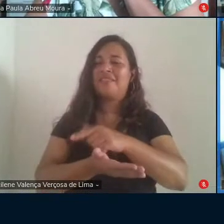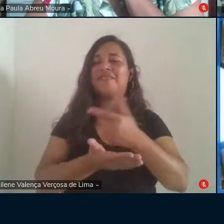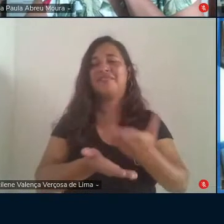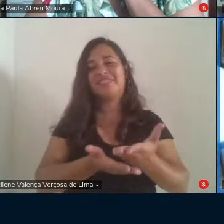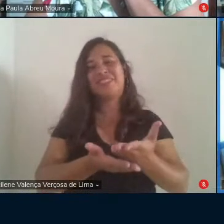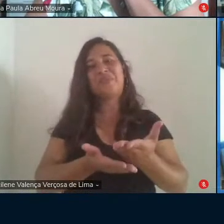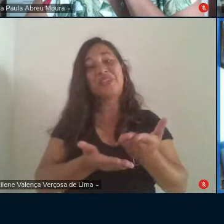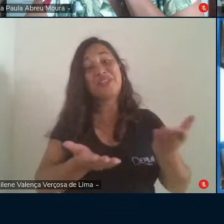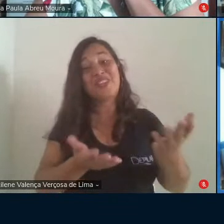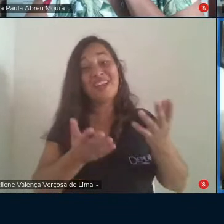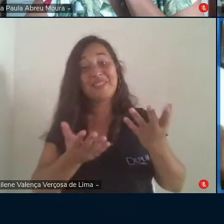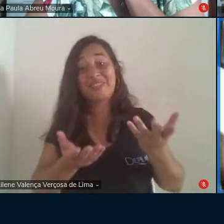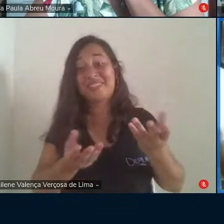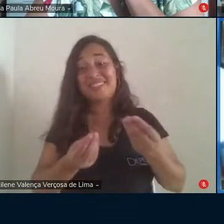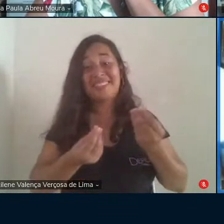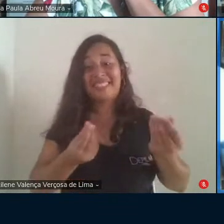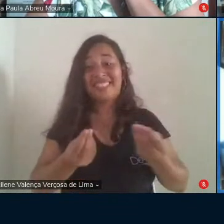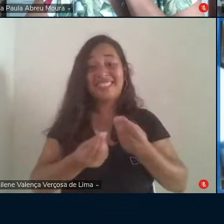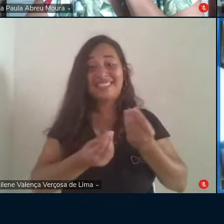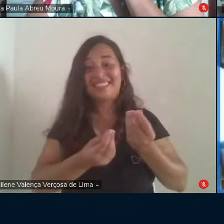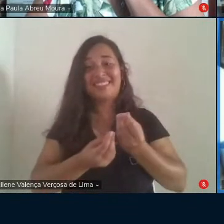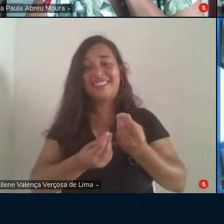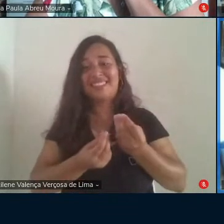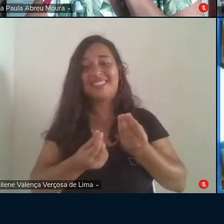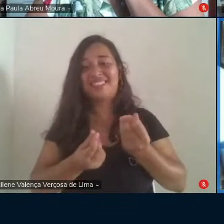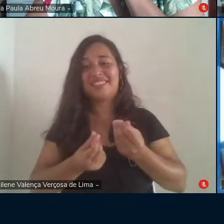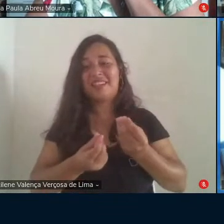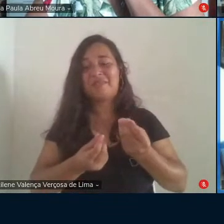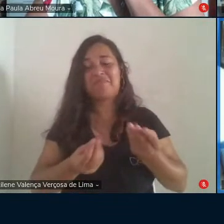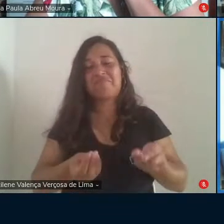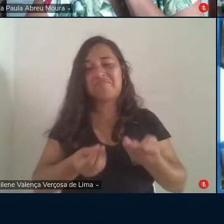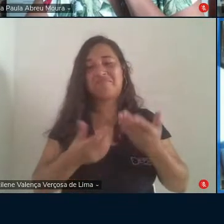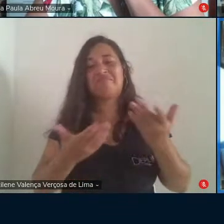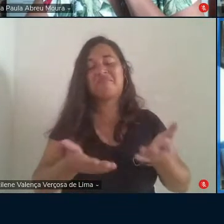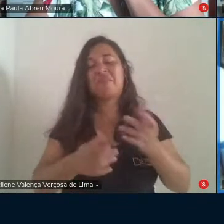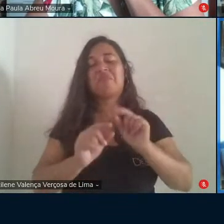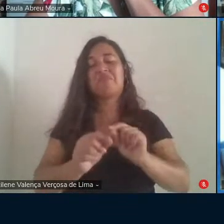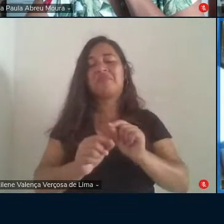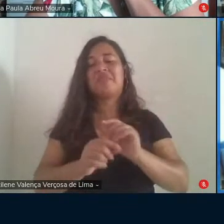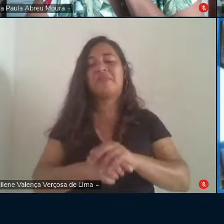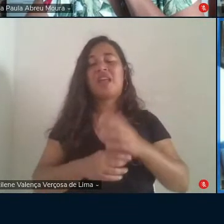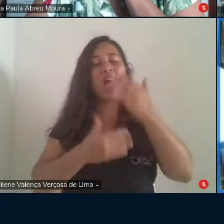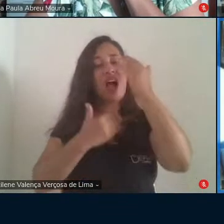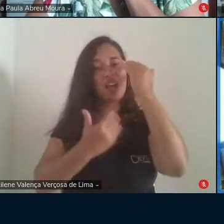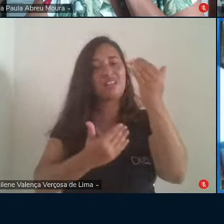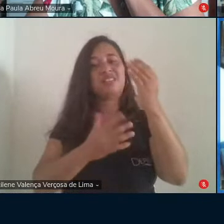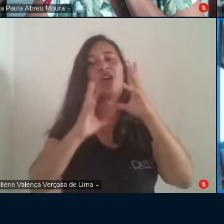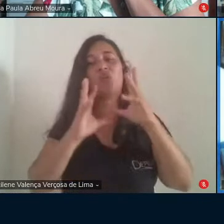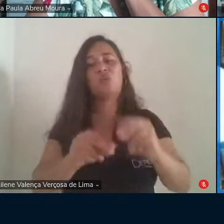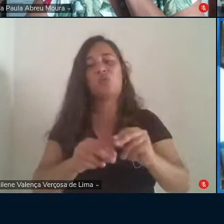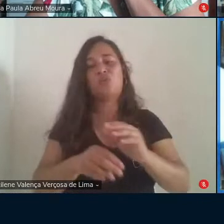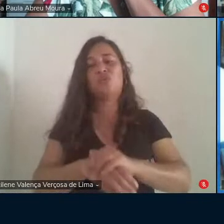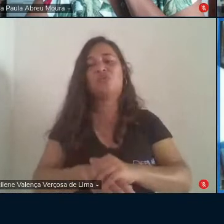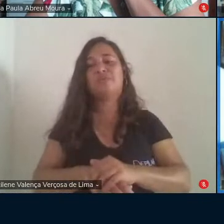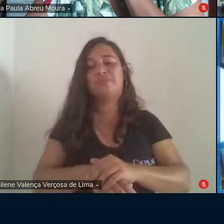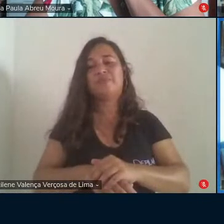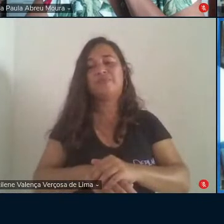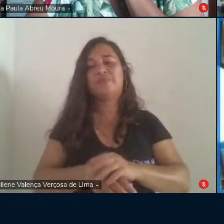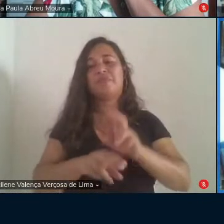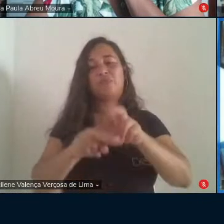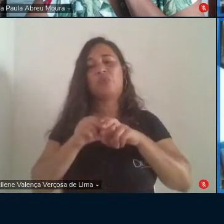Os olhos nos quintais, os pés nos quintais dos olhos do mundo. Então, quero agradecer a todos e todas por isso.